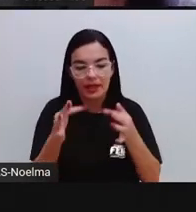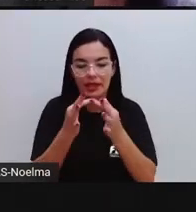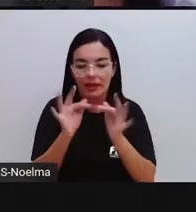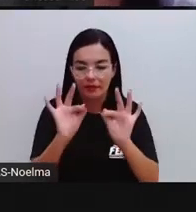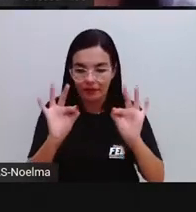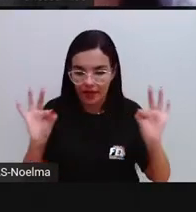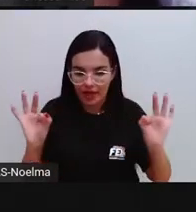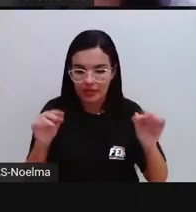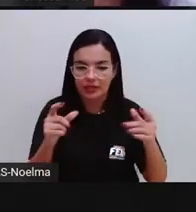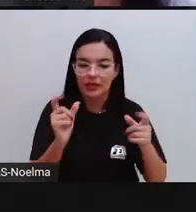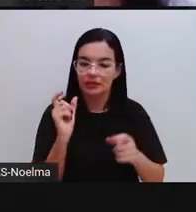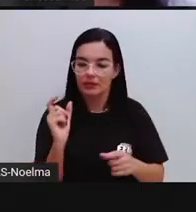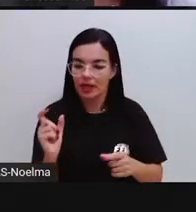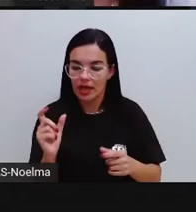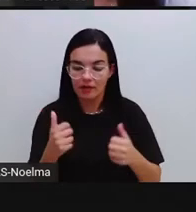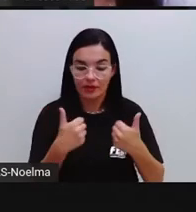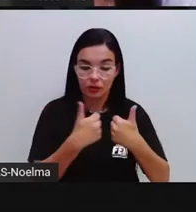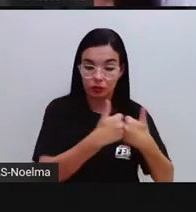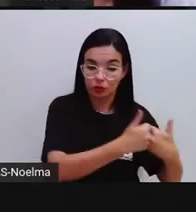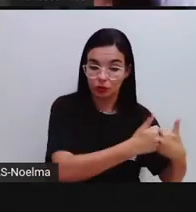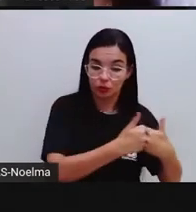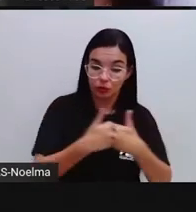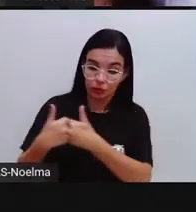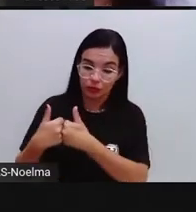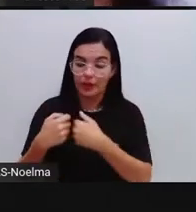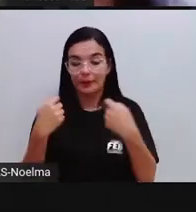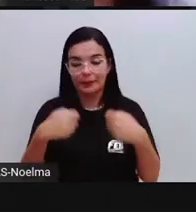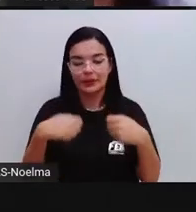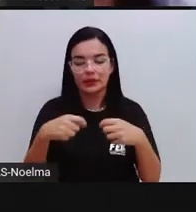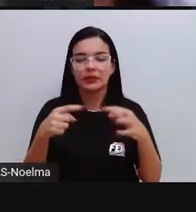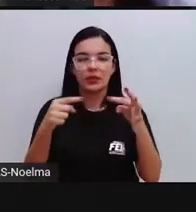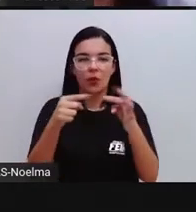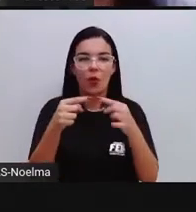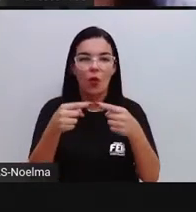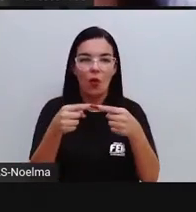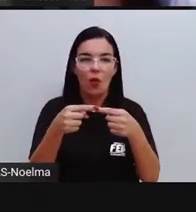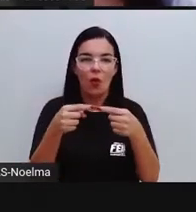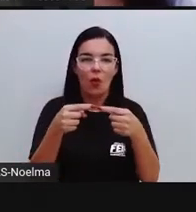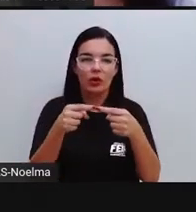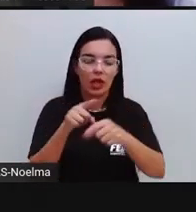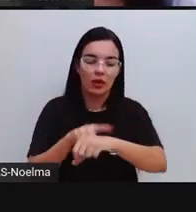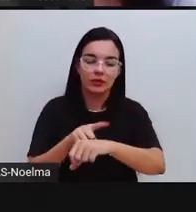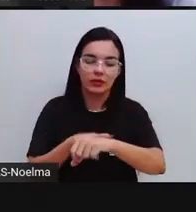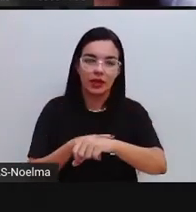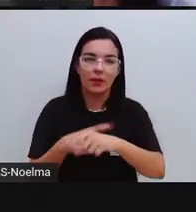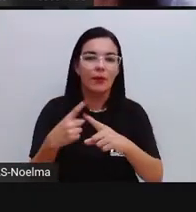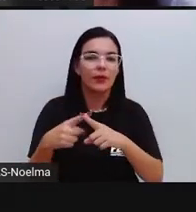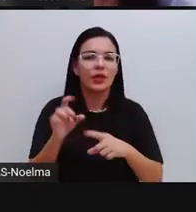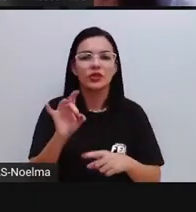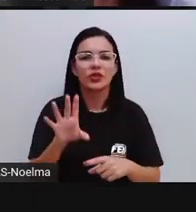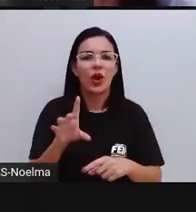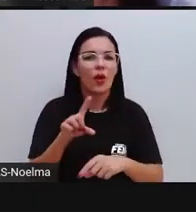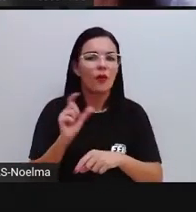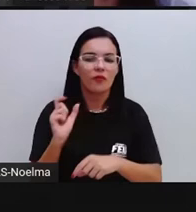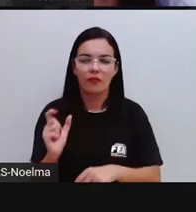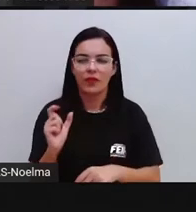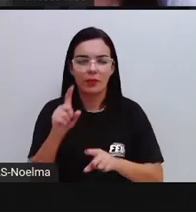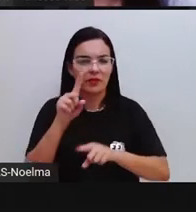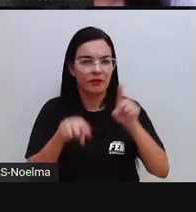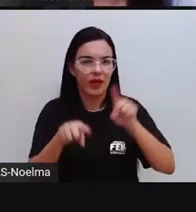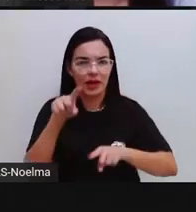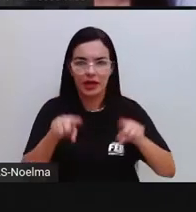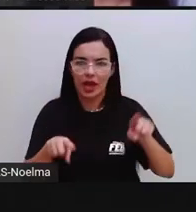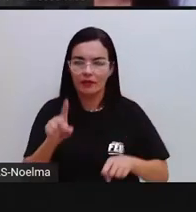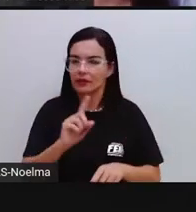também da frase, elas precisam concordar com esses tempos. Porque não são só os verbos que são variáveis, né?